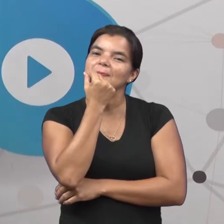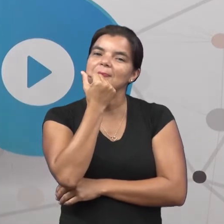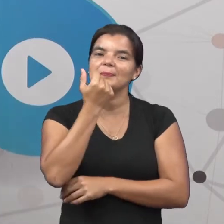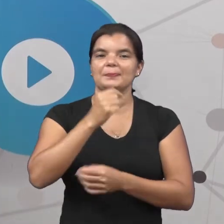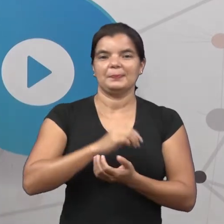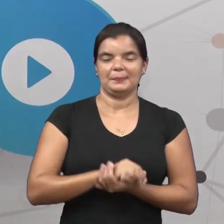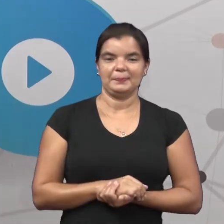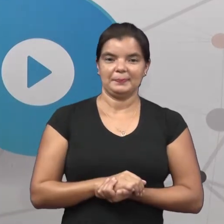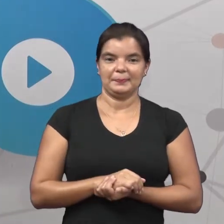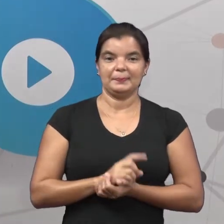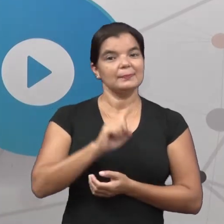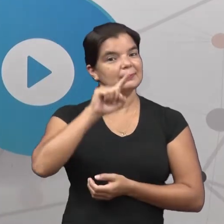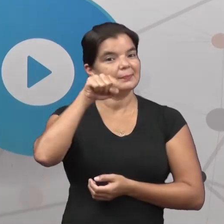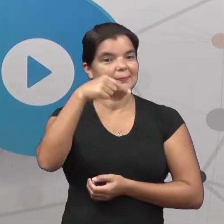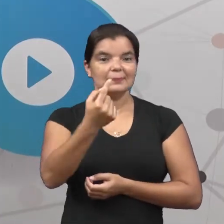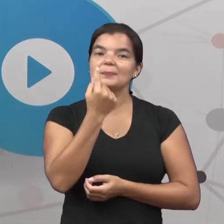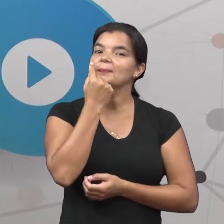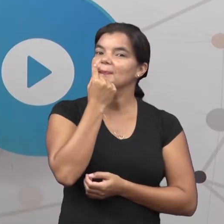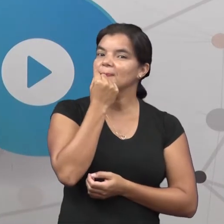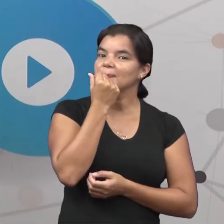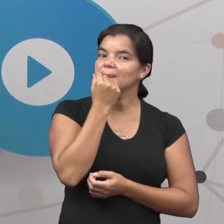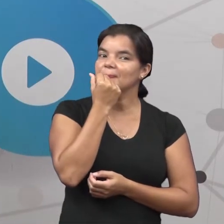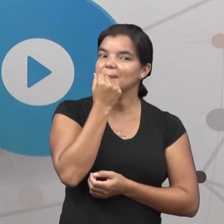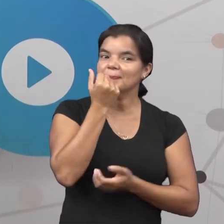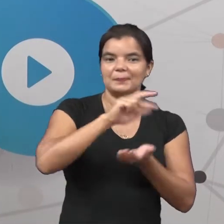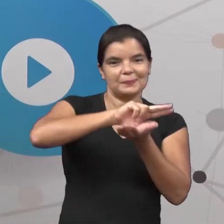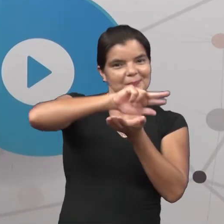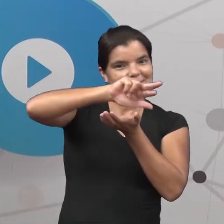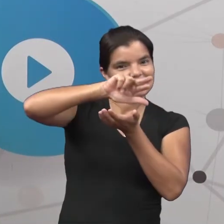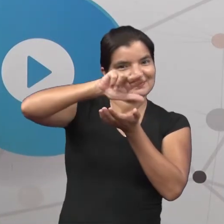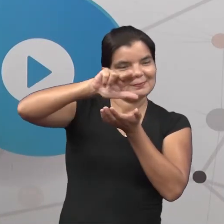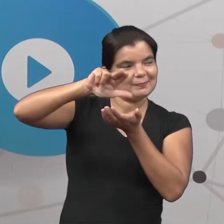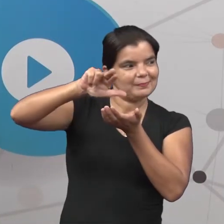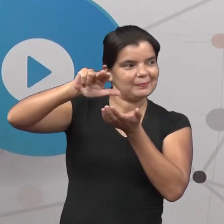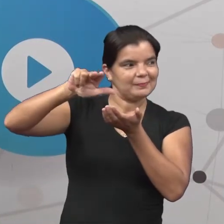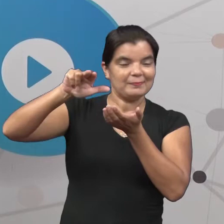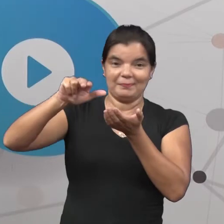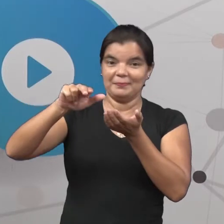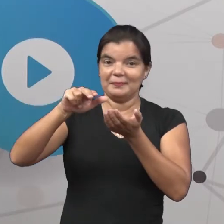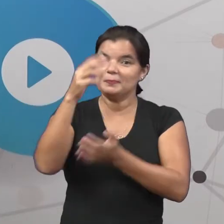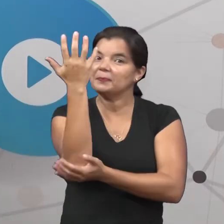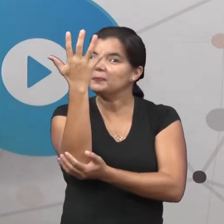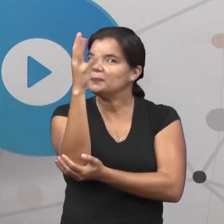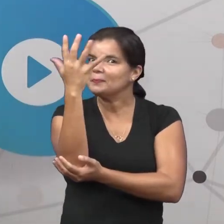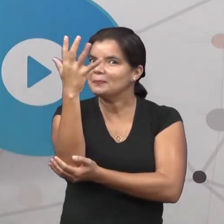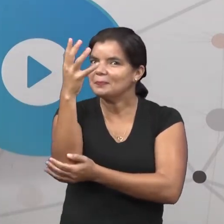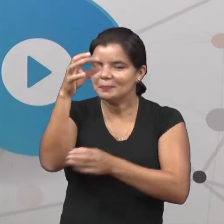Além do lápis, várias ervas medicinais.